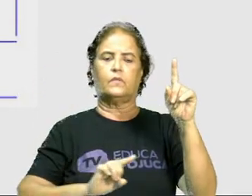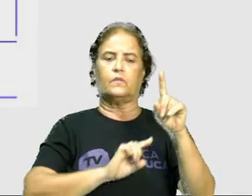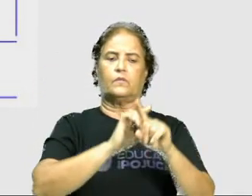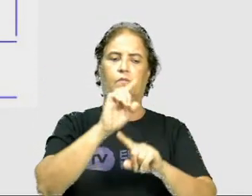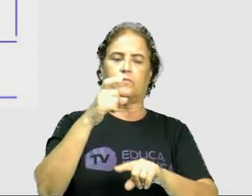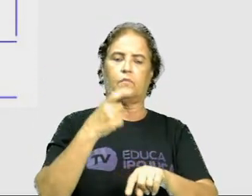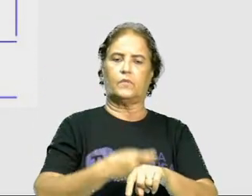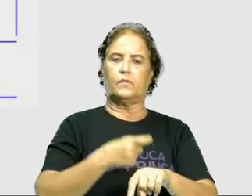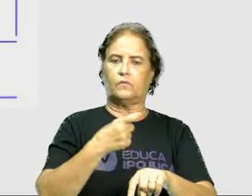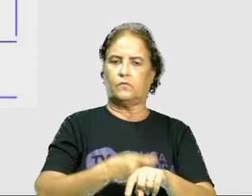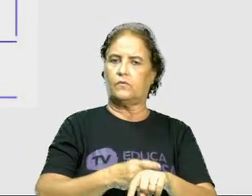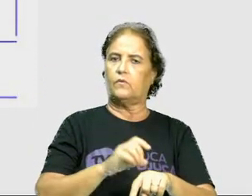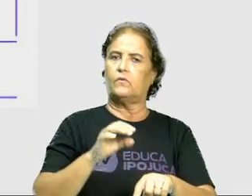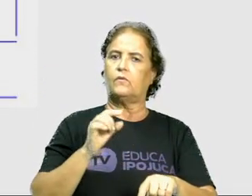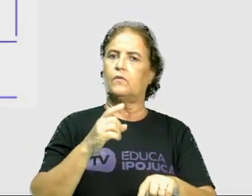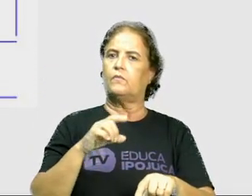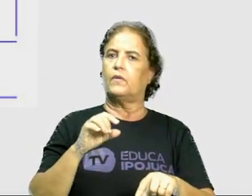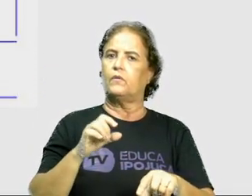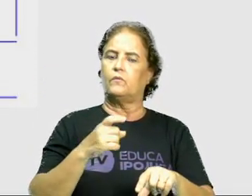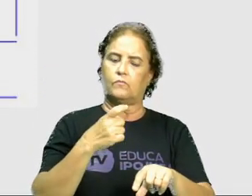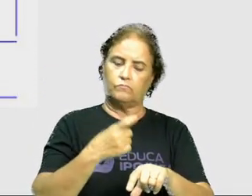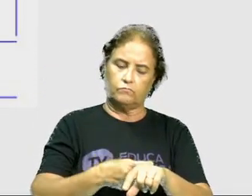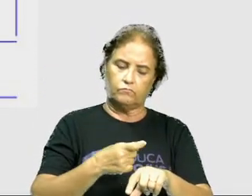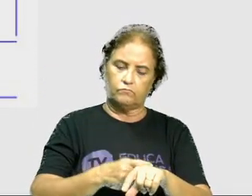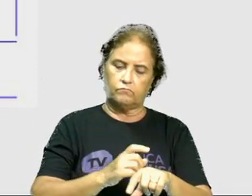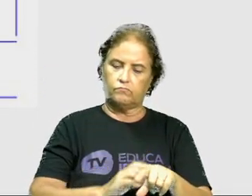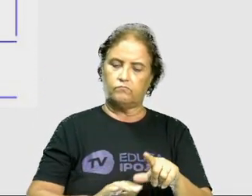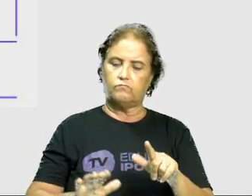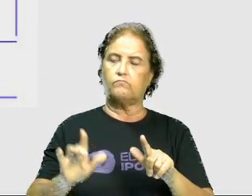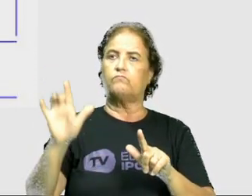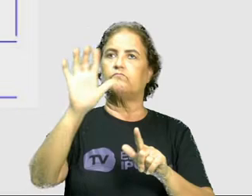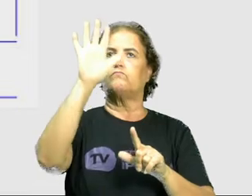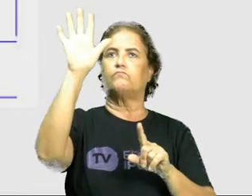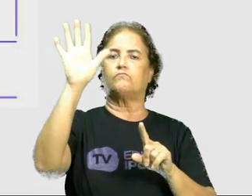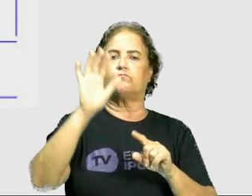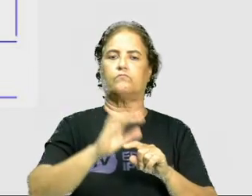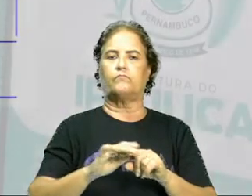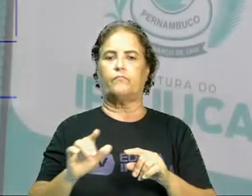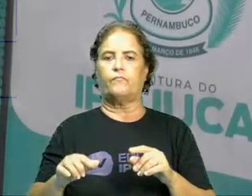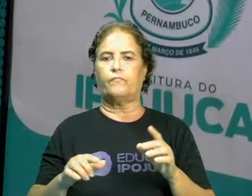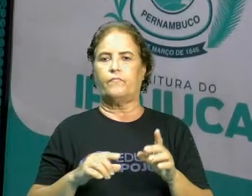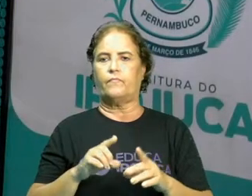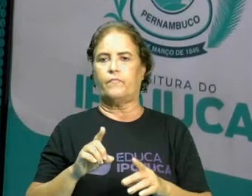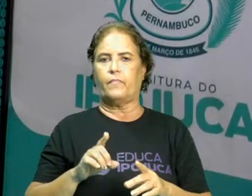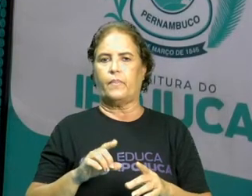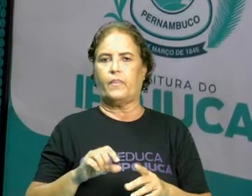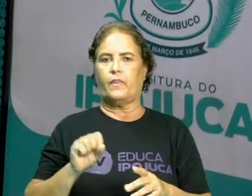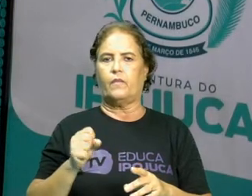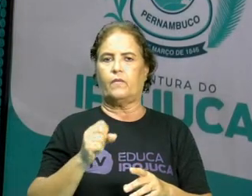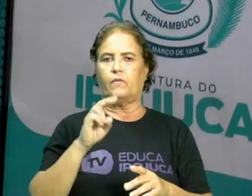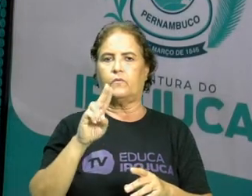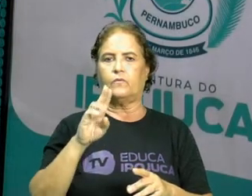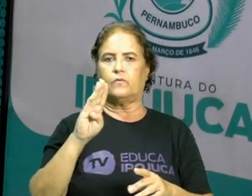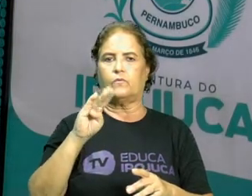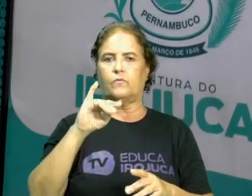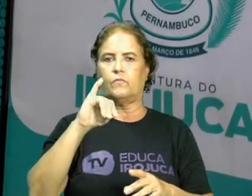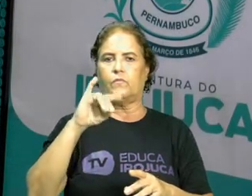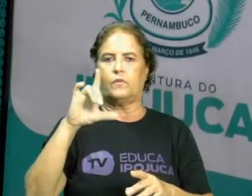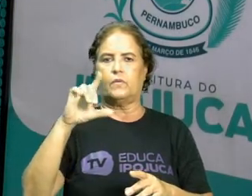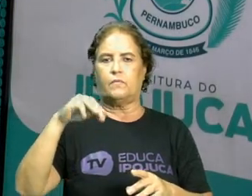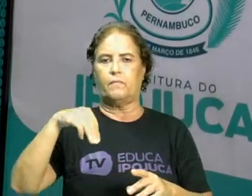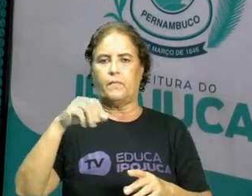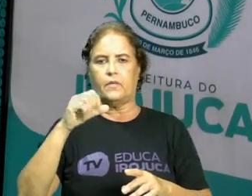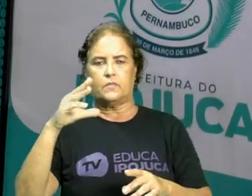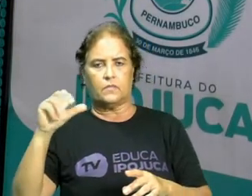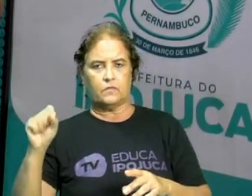direto para o gasoso. Que, nesse caso, a gente chama de sublimação. Nesse caso, a